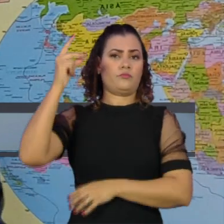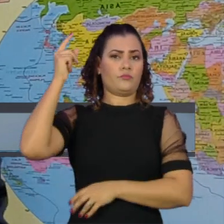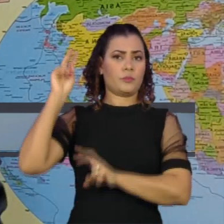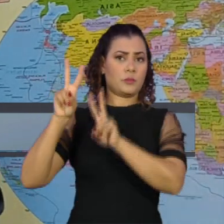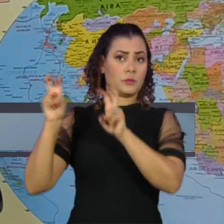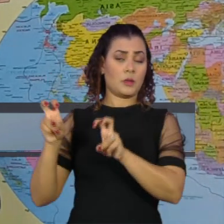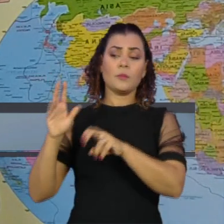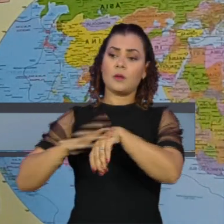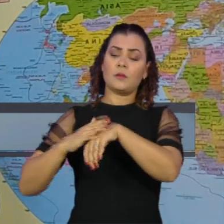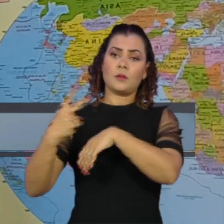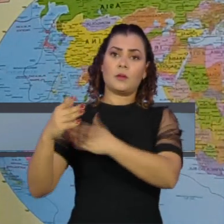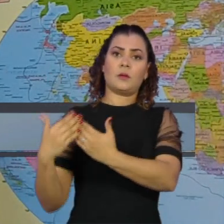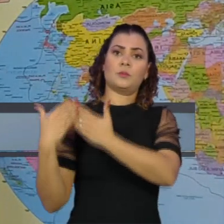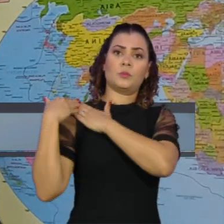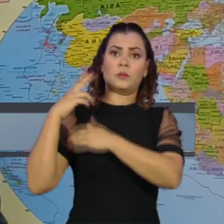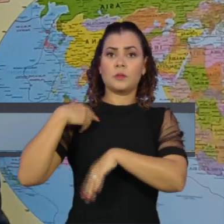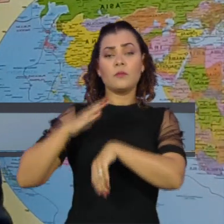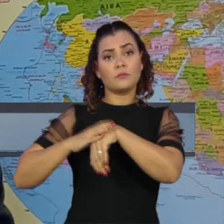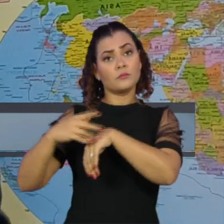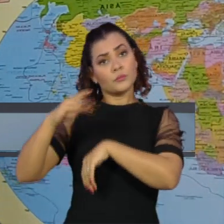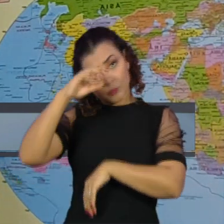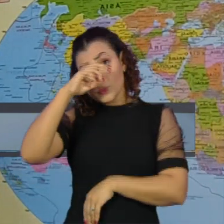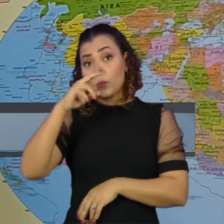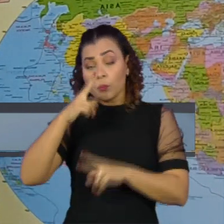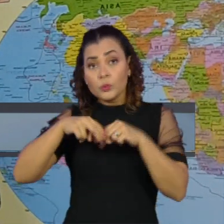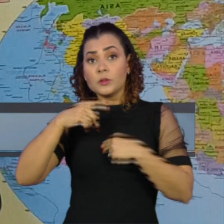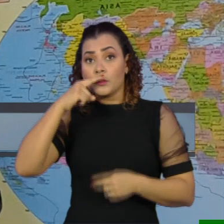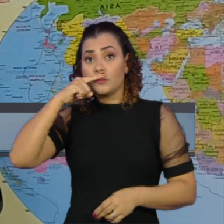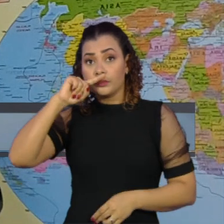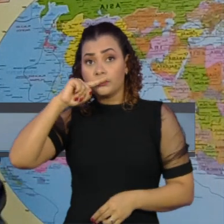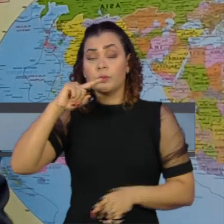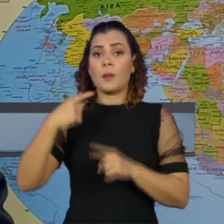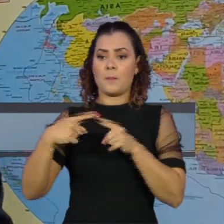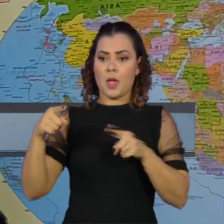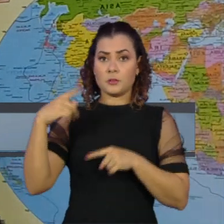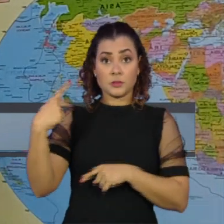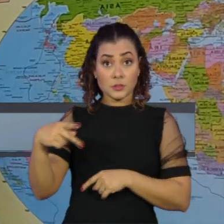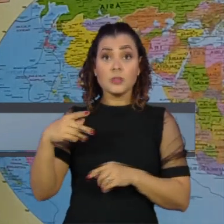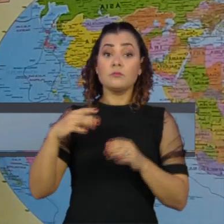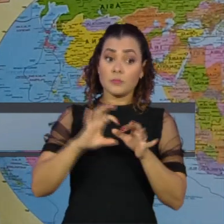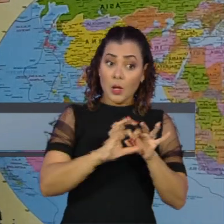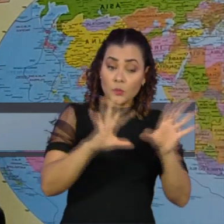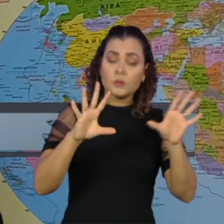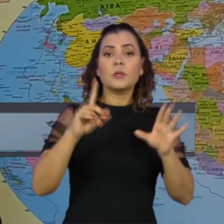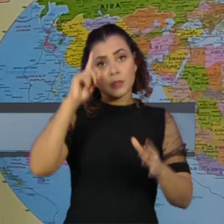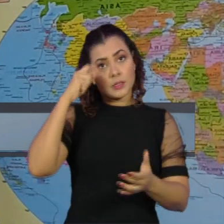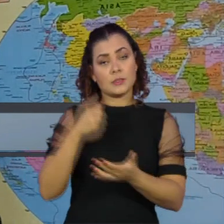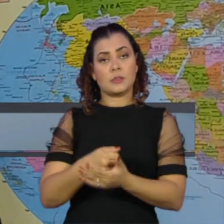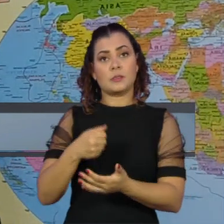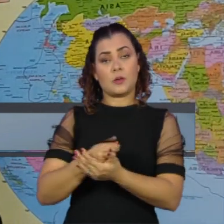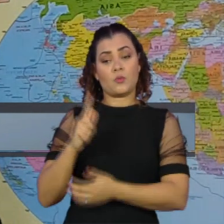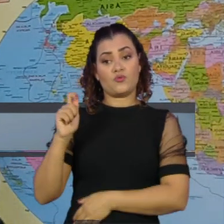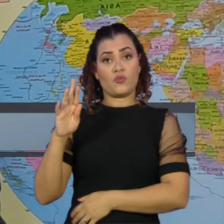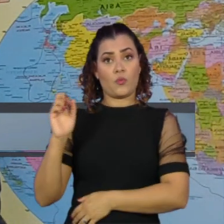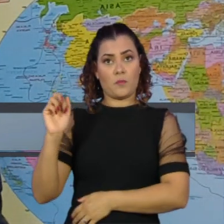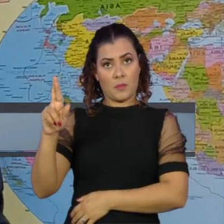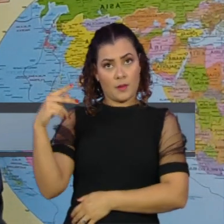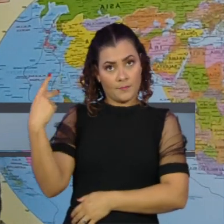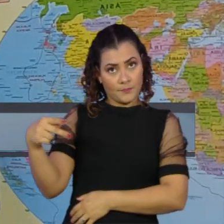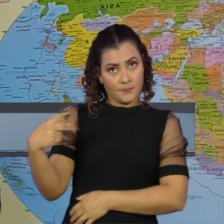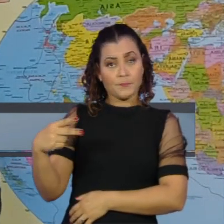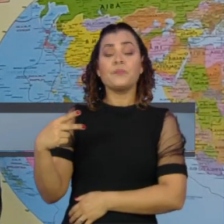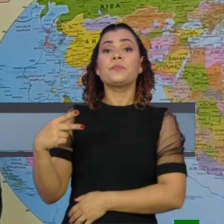e, por isso, deveria responder pelas demais. Se o pedido for atendido, a decisão de Gilmar Mendes, que manteve a suspensão das